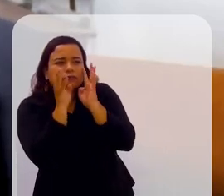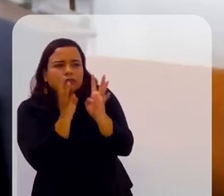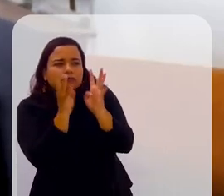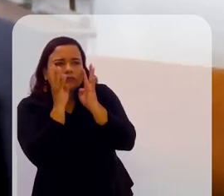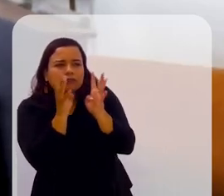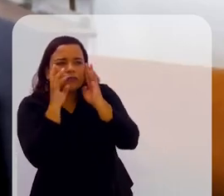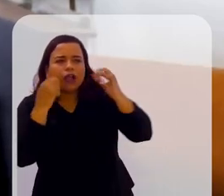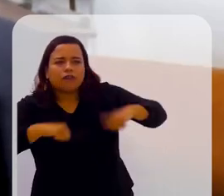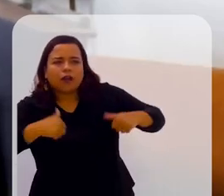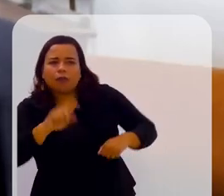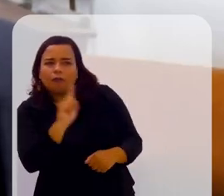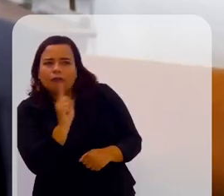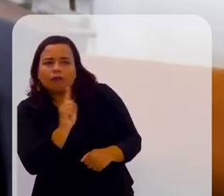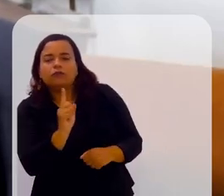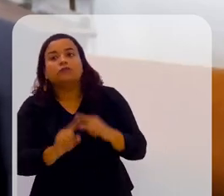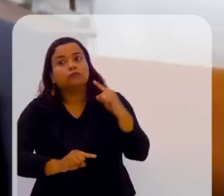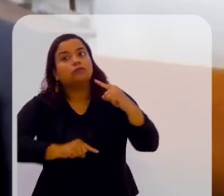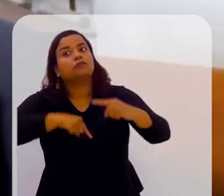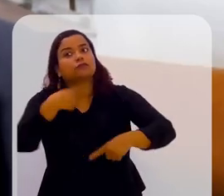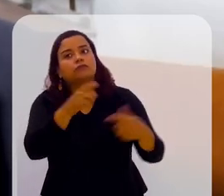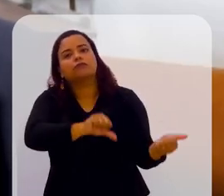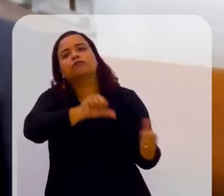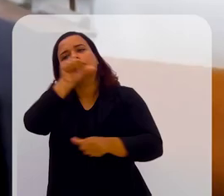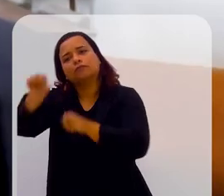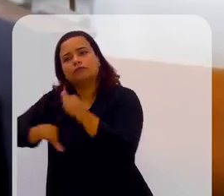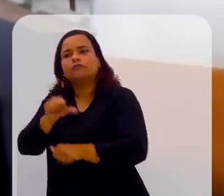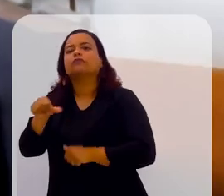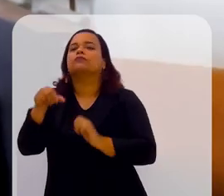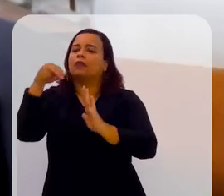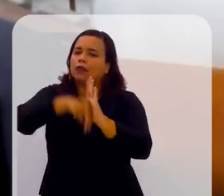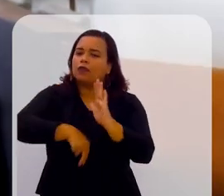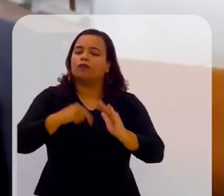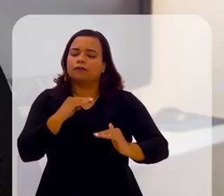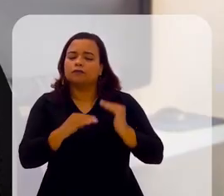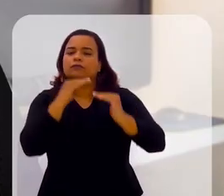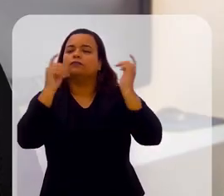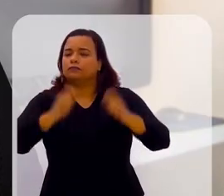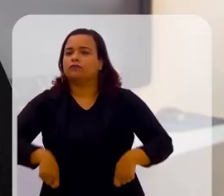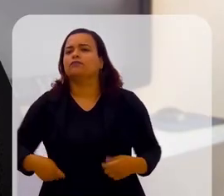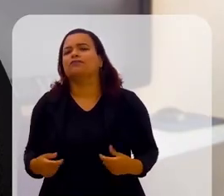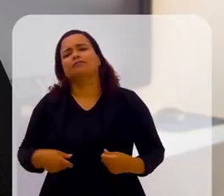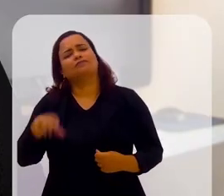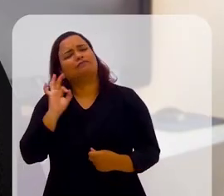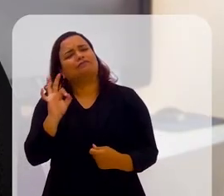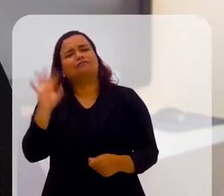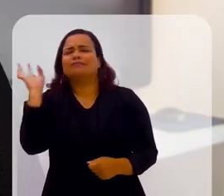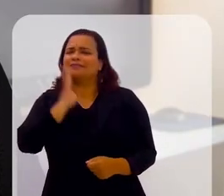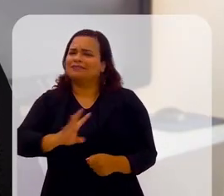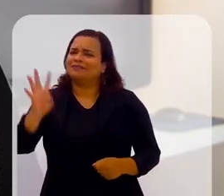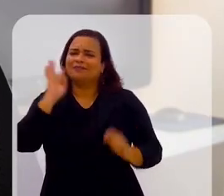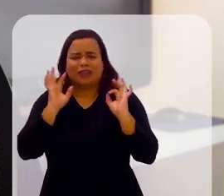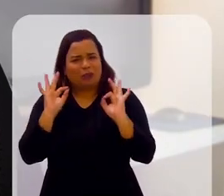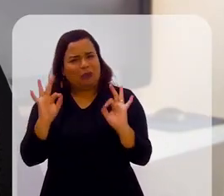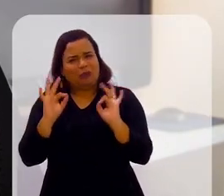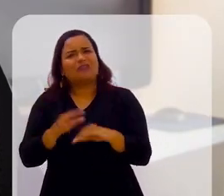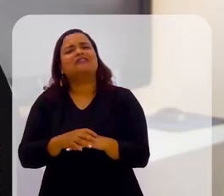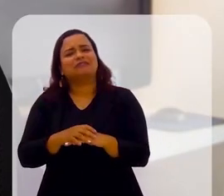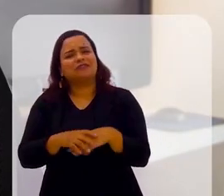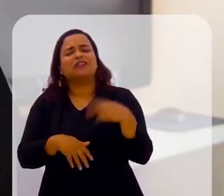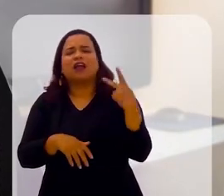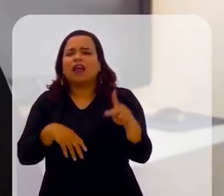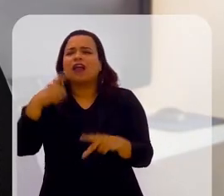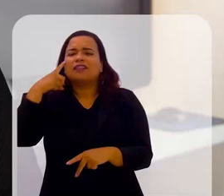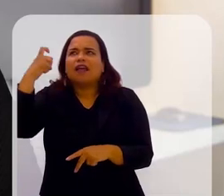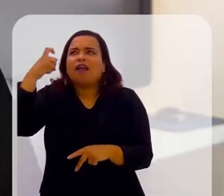ali não avaliada. Depois, eu vou mudando de nível gradualmente. Muito legal, assim, você ter